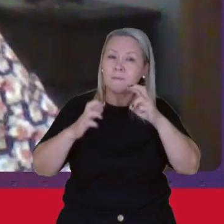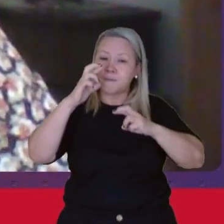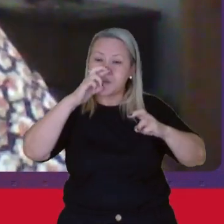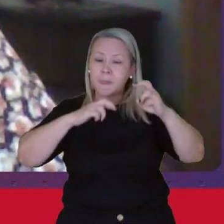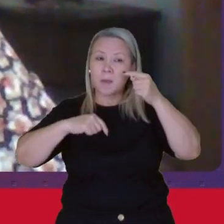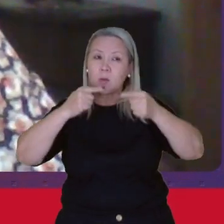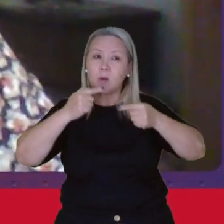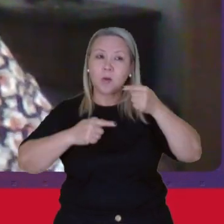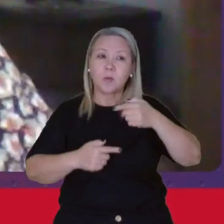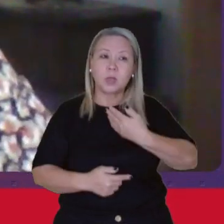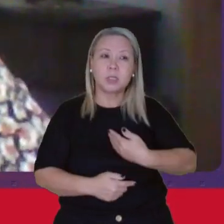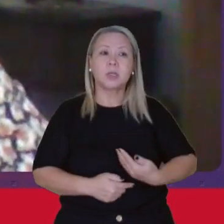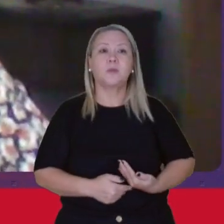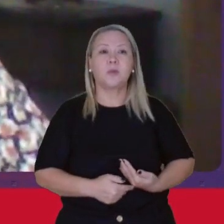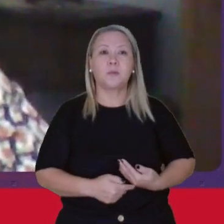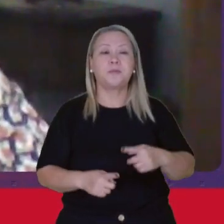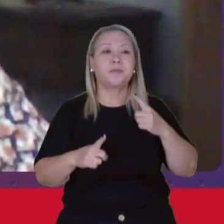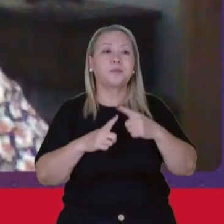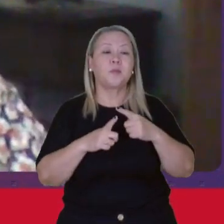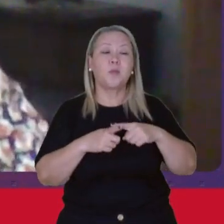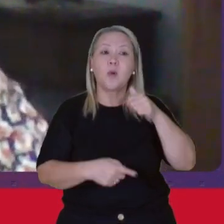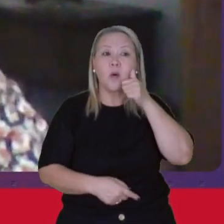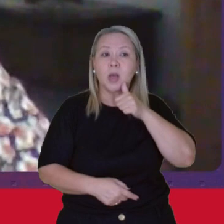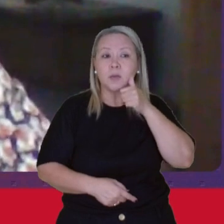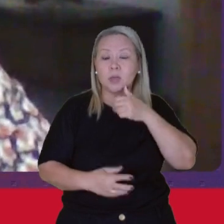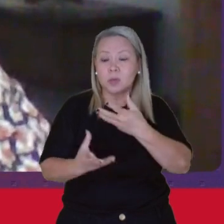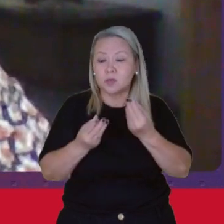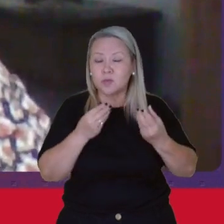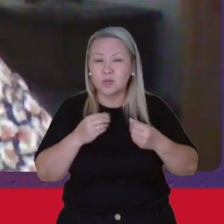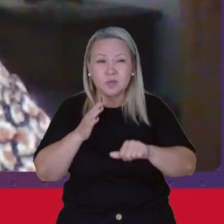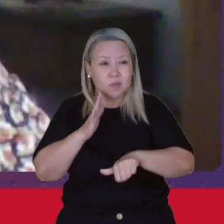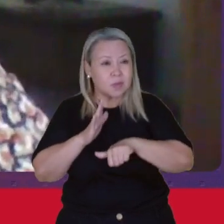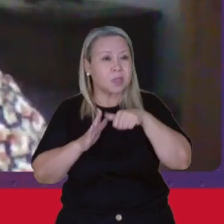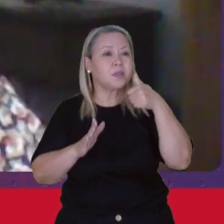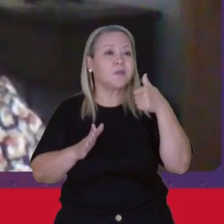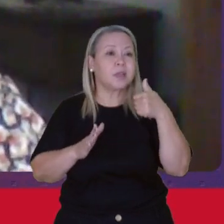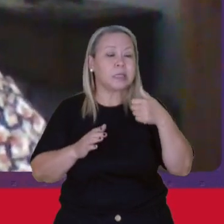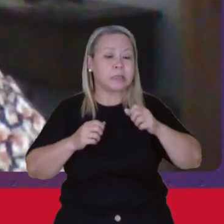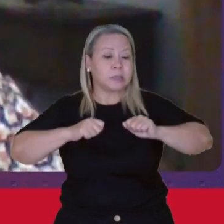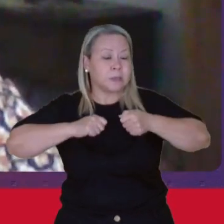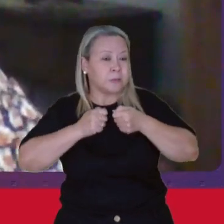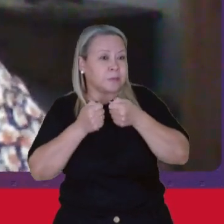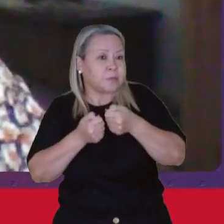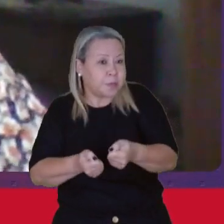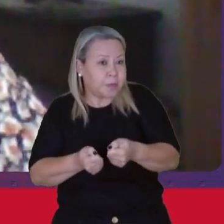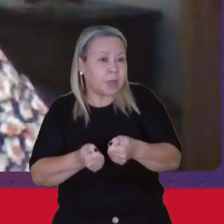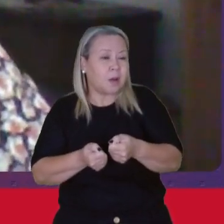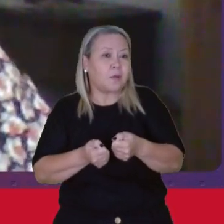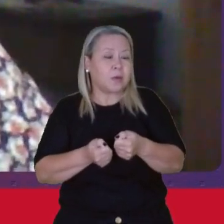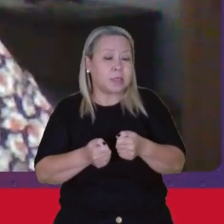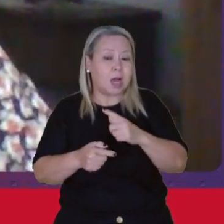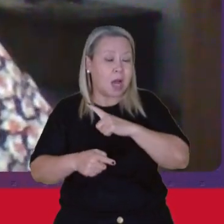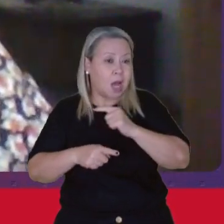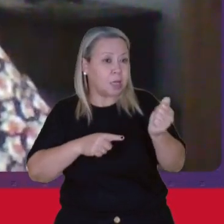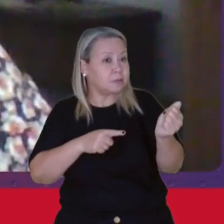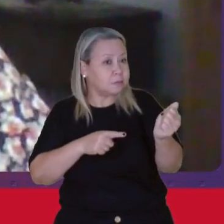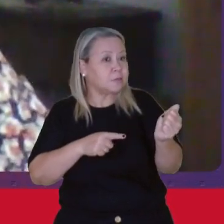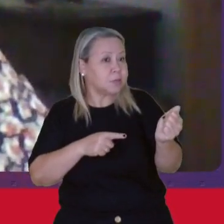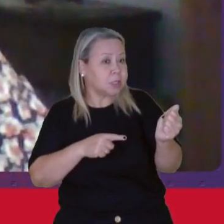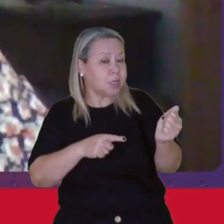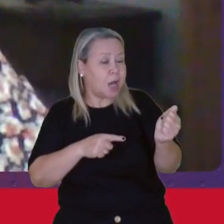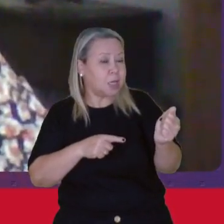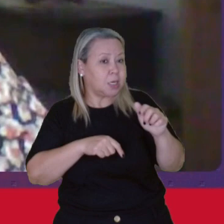política Pública Porque as mulheres Muitas vezes São forçadas A sair Do